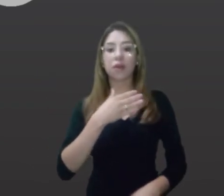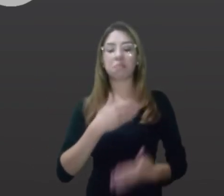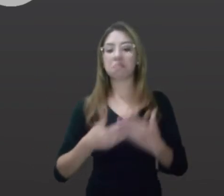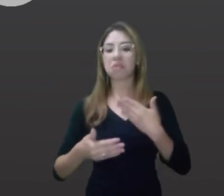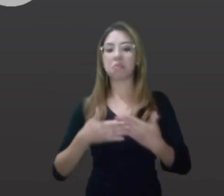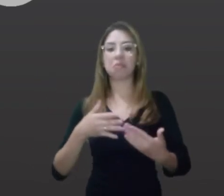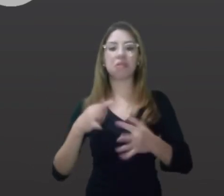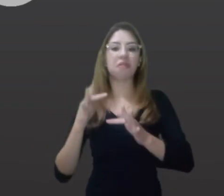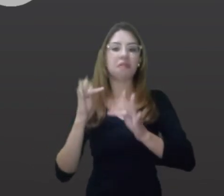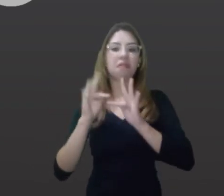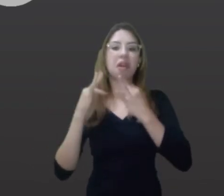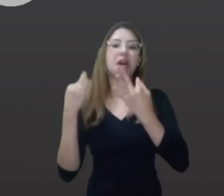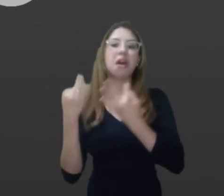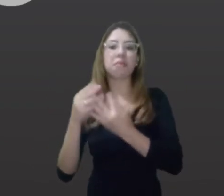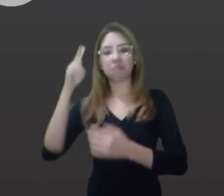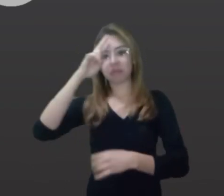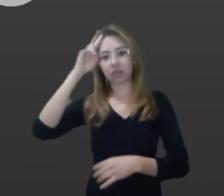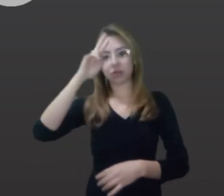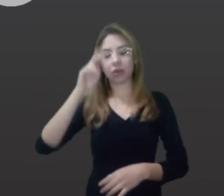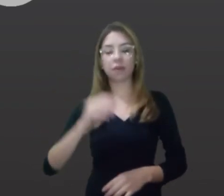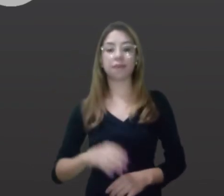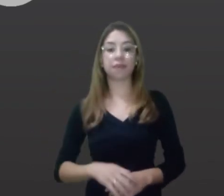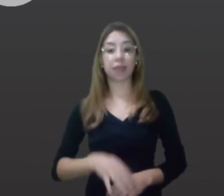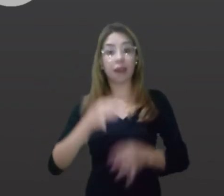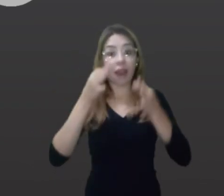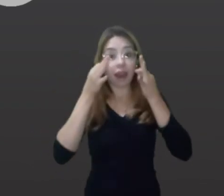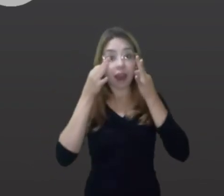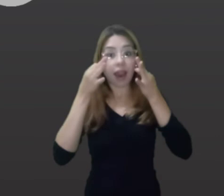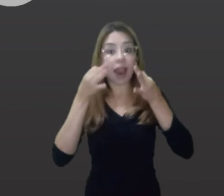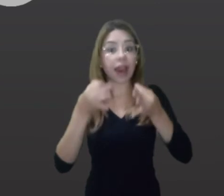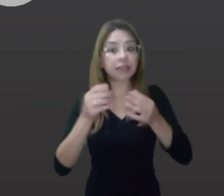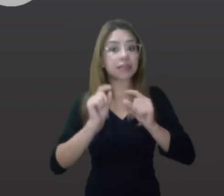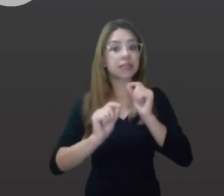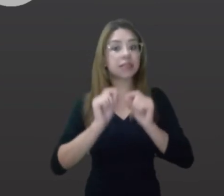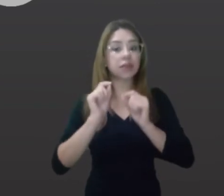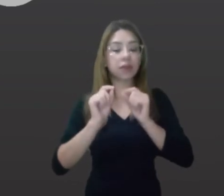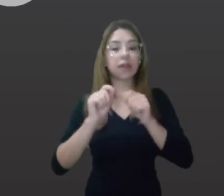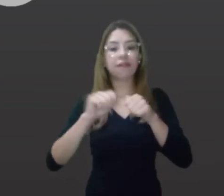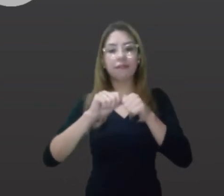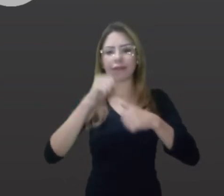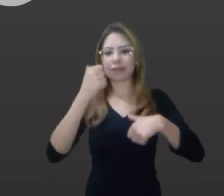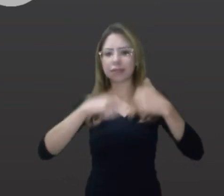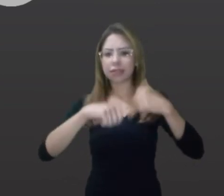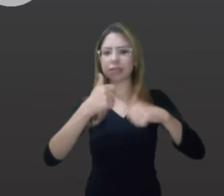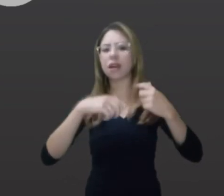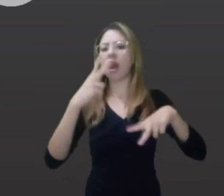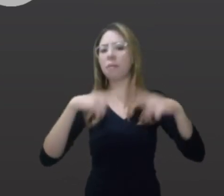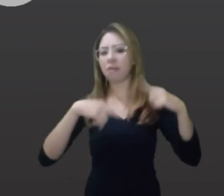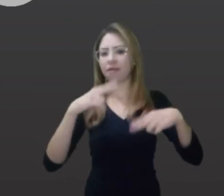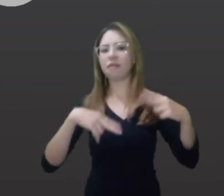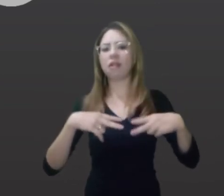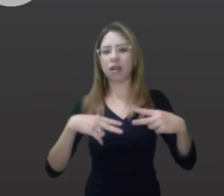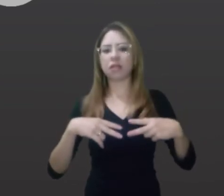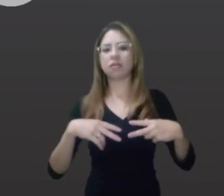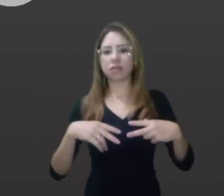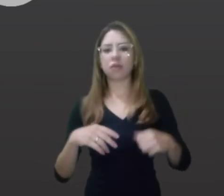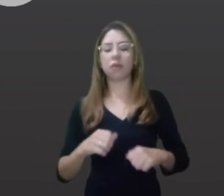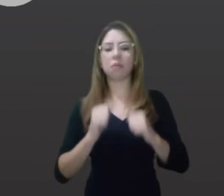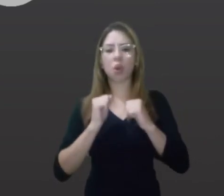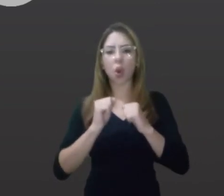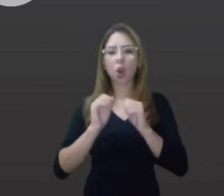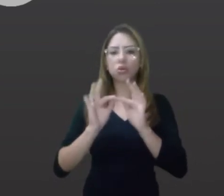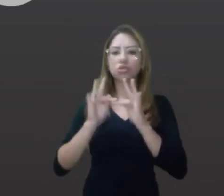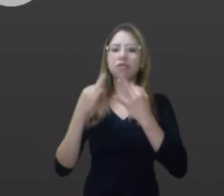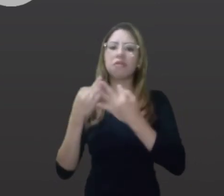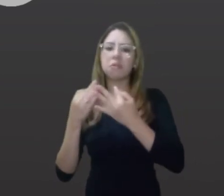do histórico familiar. Portanto, atenção na realização de exames, independente de haver casos ou não na